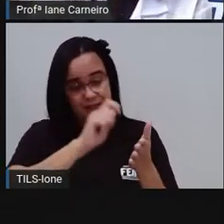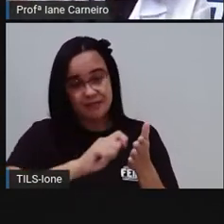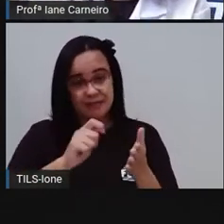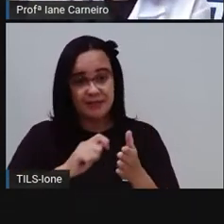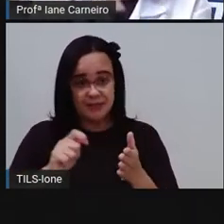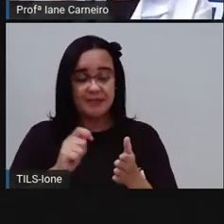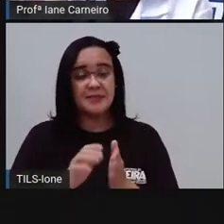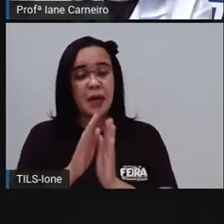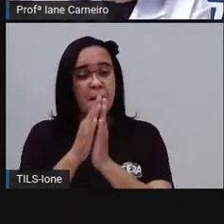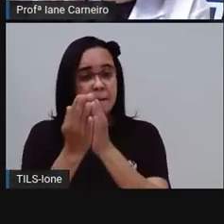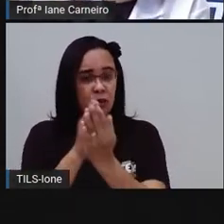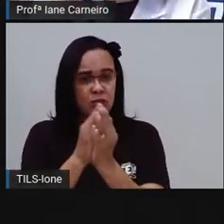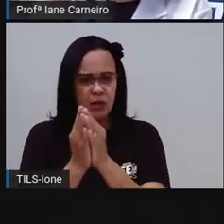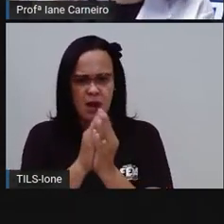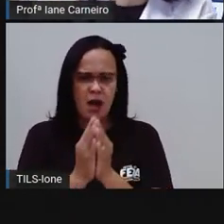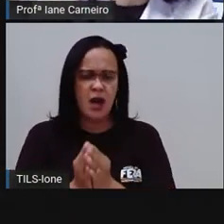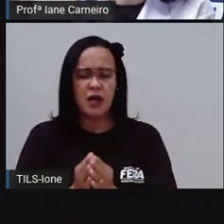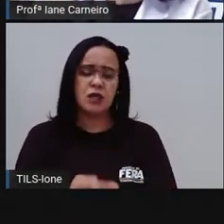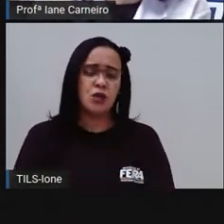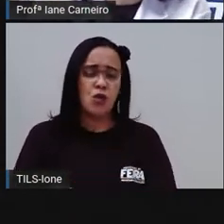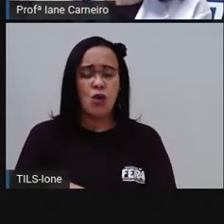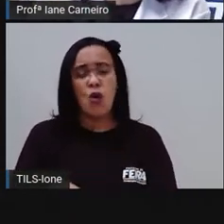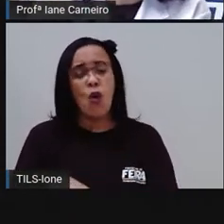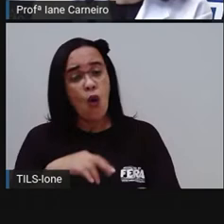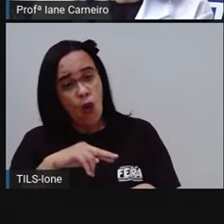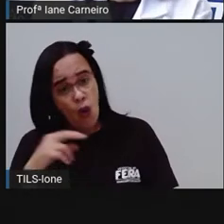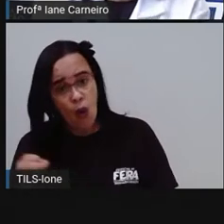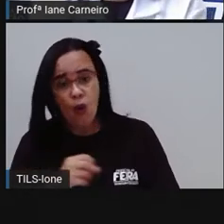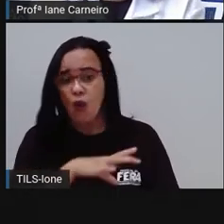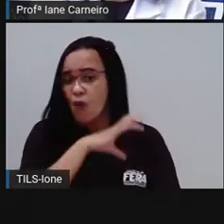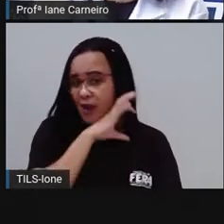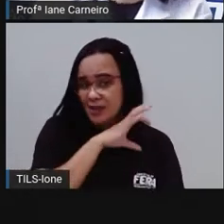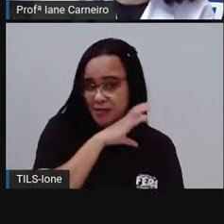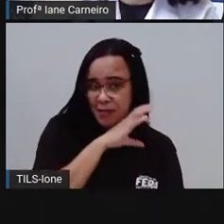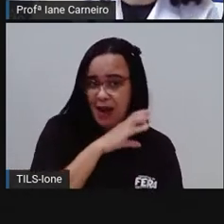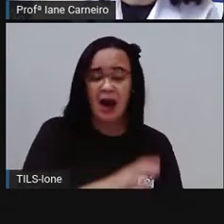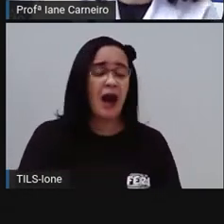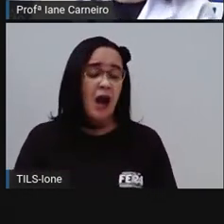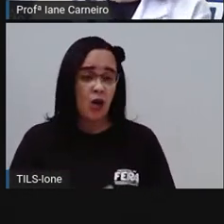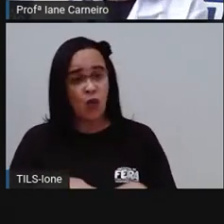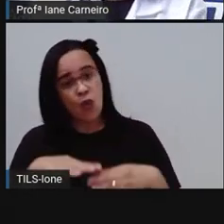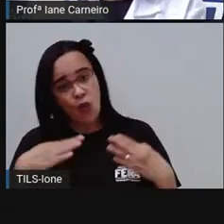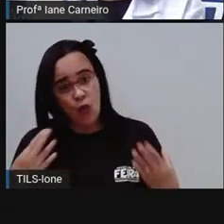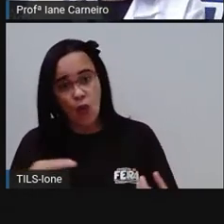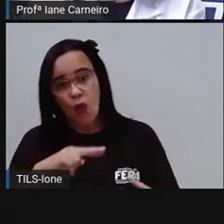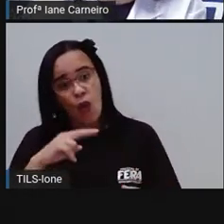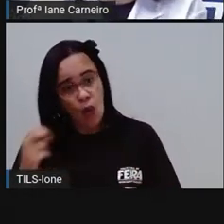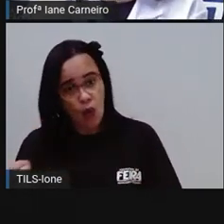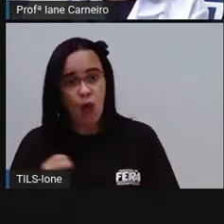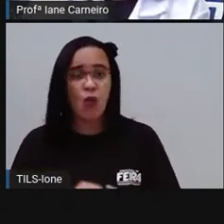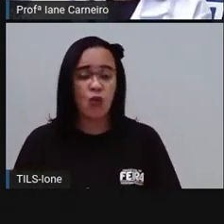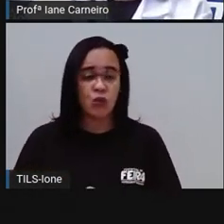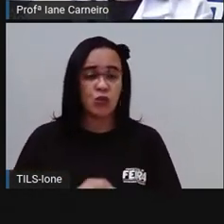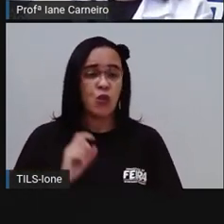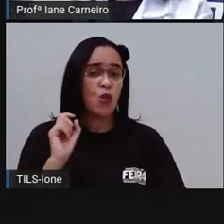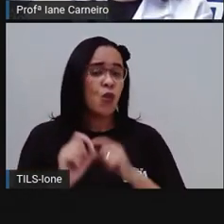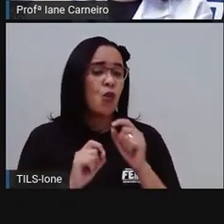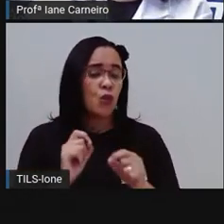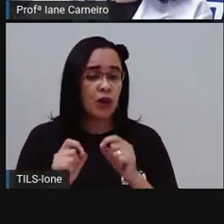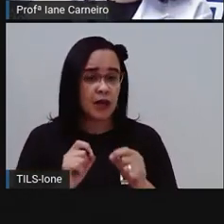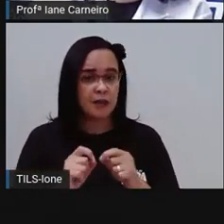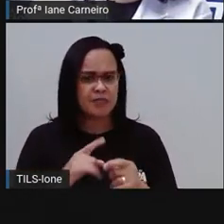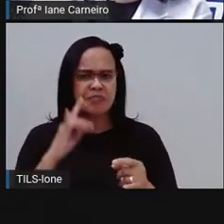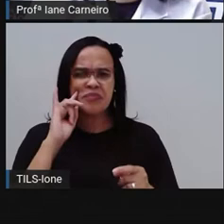busquem alguma estratégia para identificar as máscaras, né? Então, se for de tecido, observar o